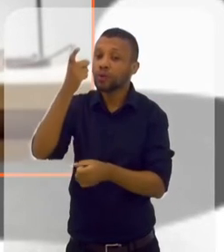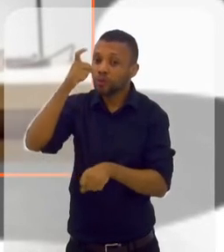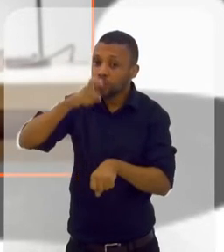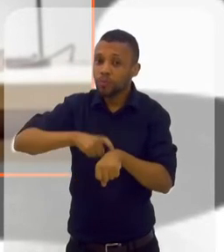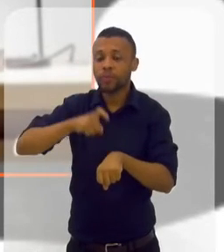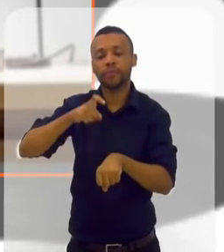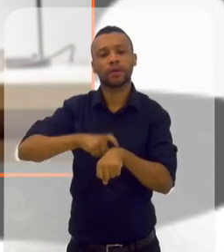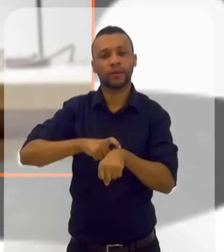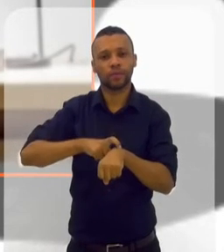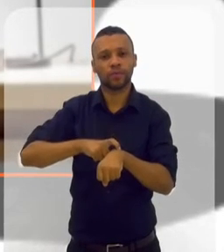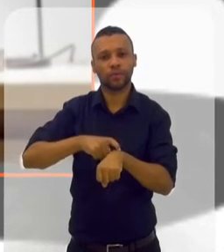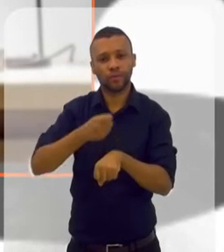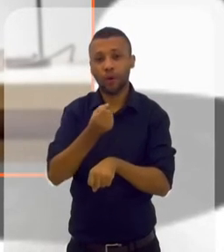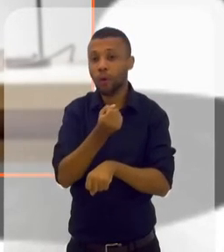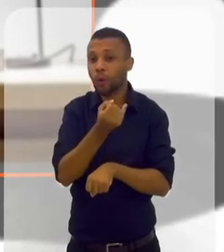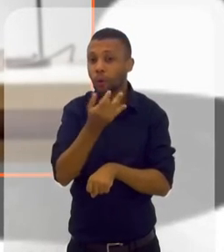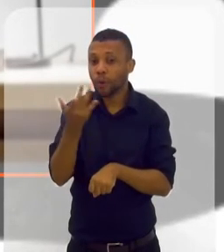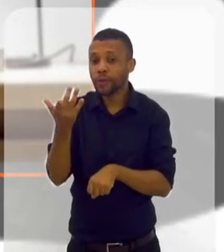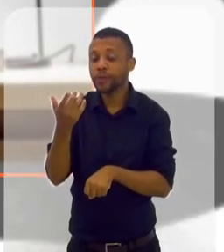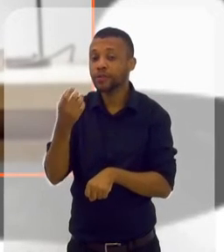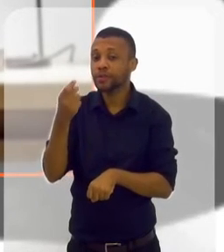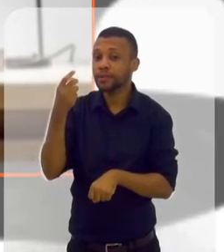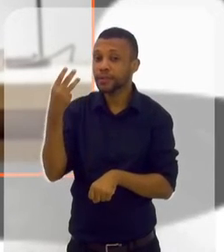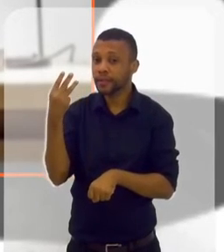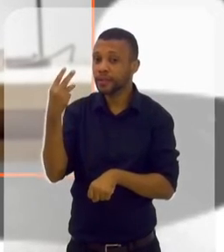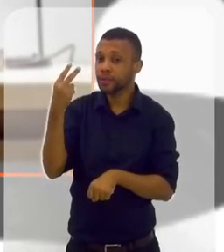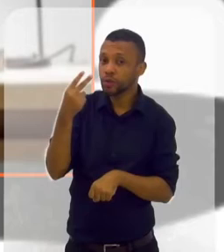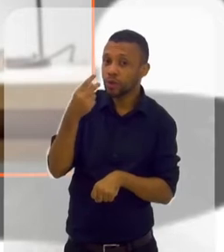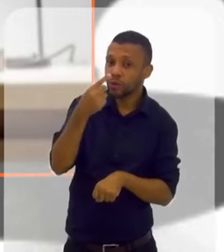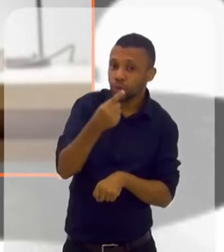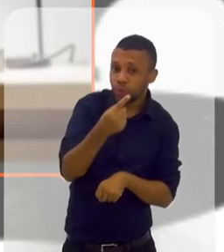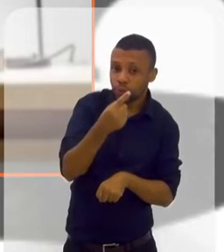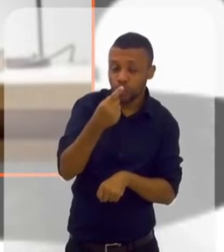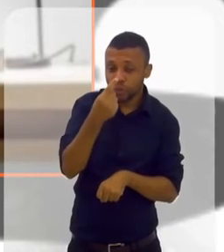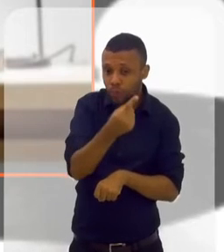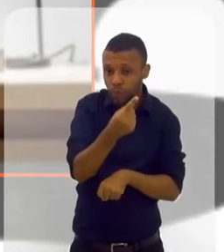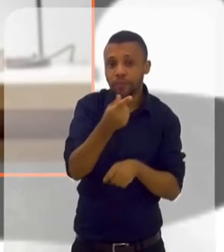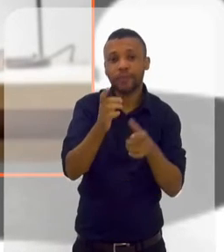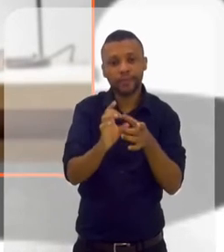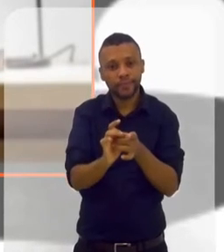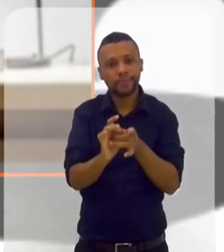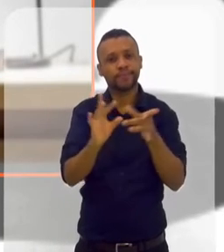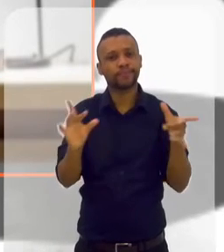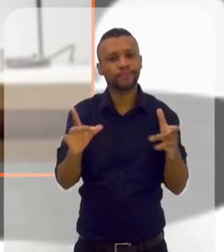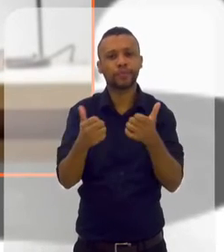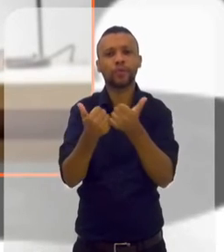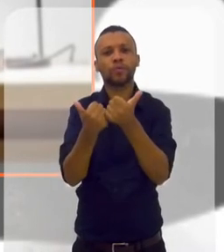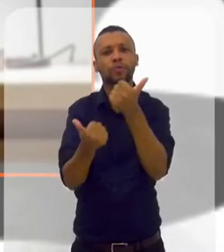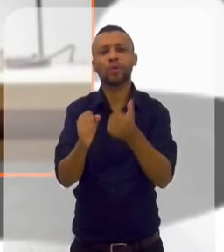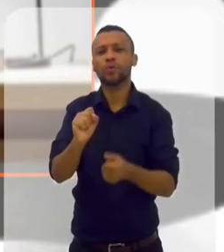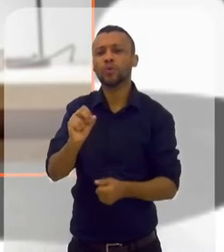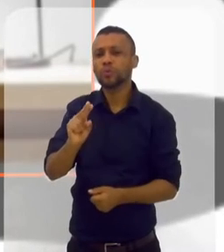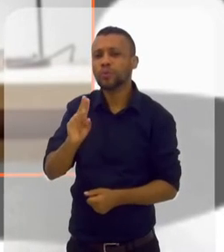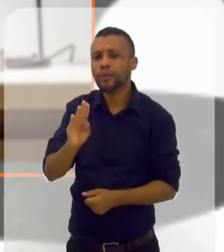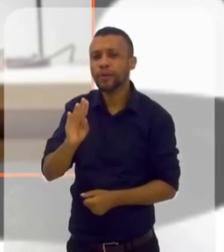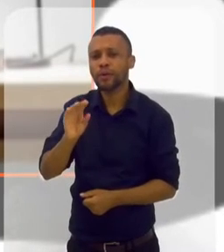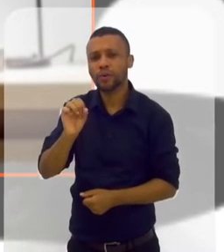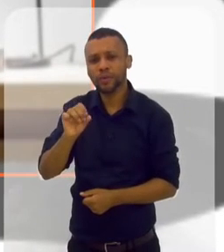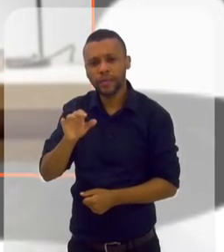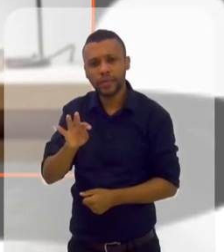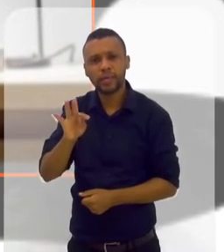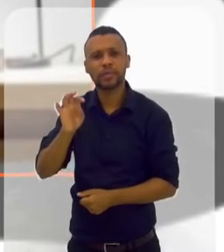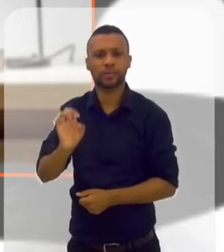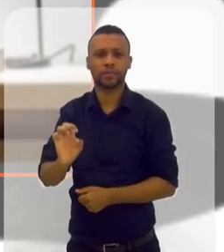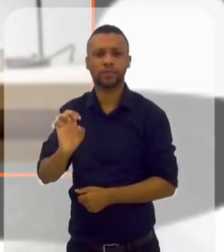E pra você chegar neste lugar, eu vou contar de 3 a 1. E no 1 você permite que seu subconsciente te leve